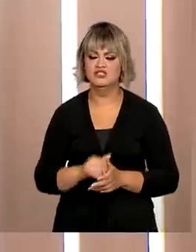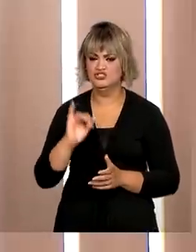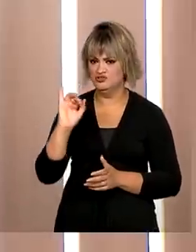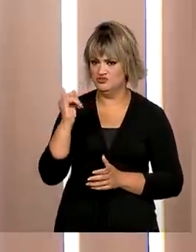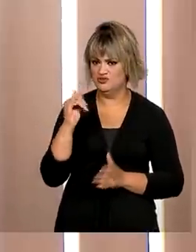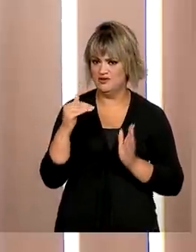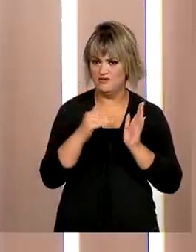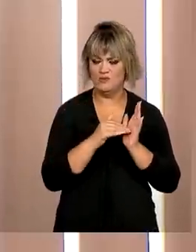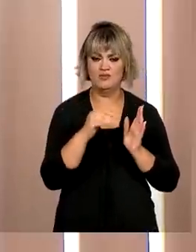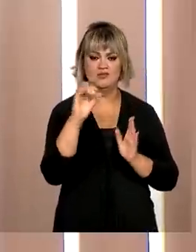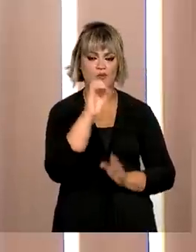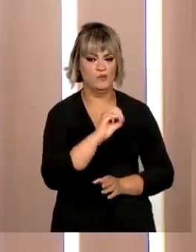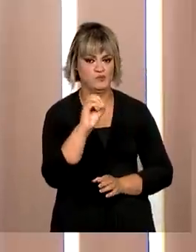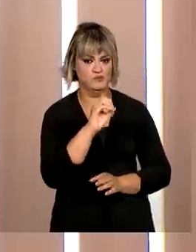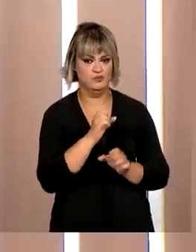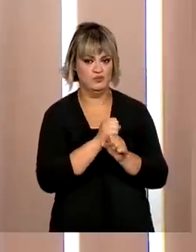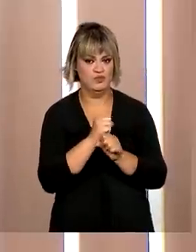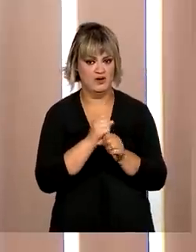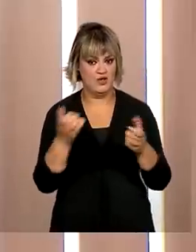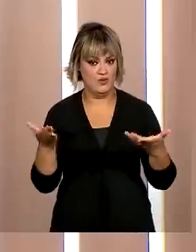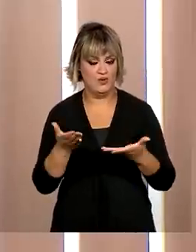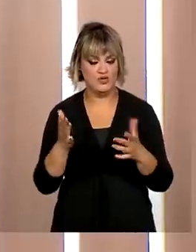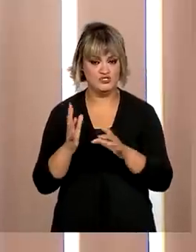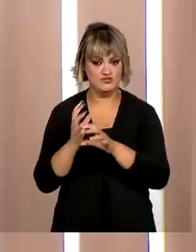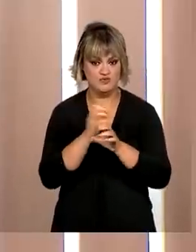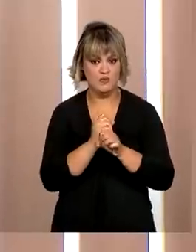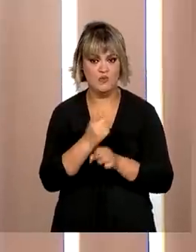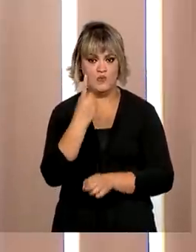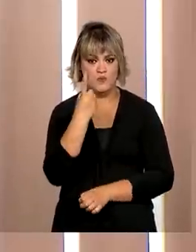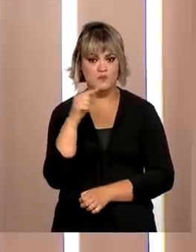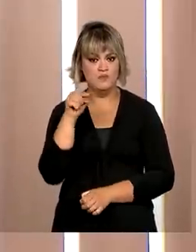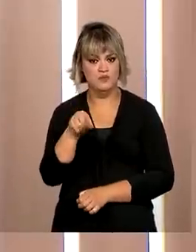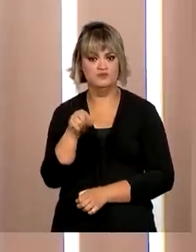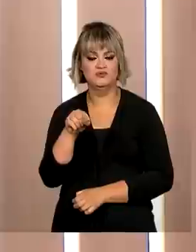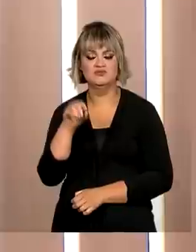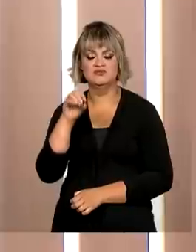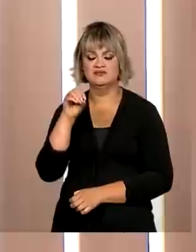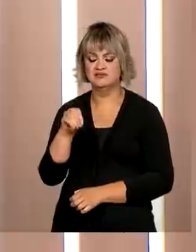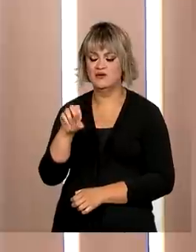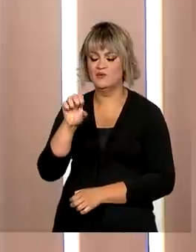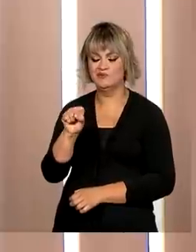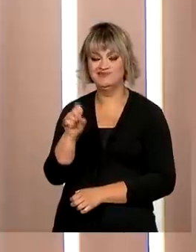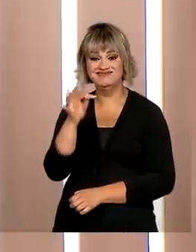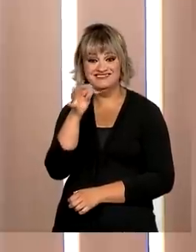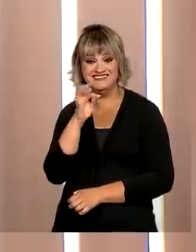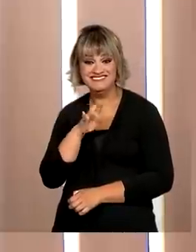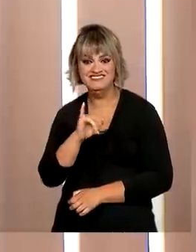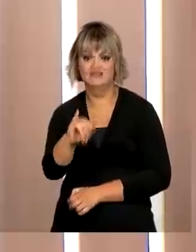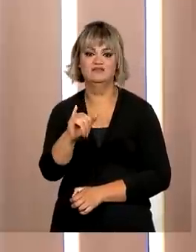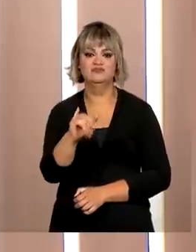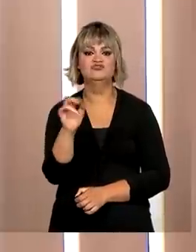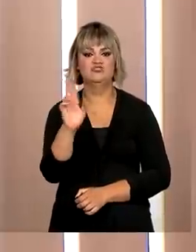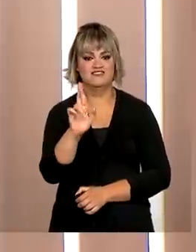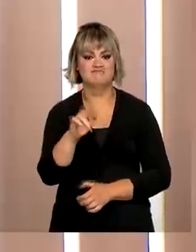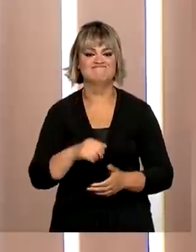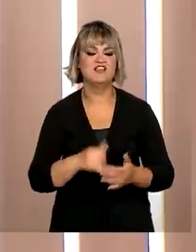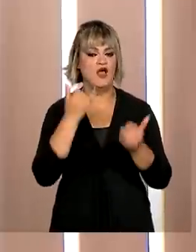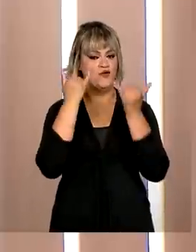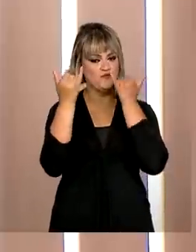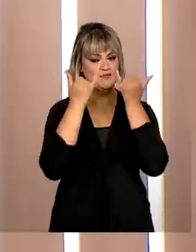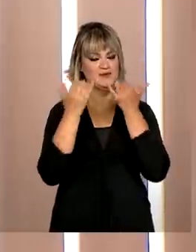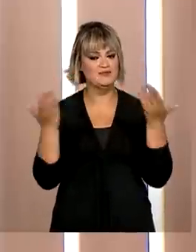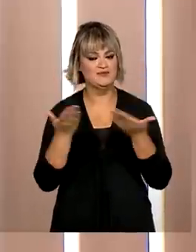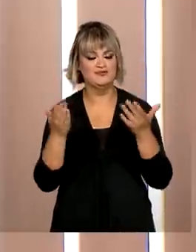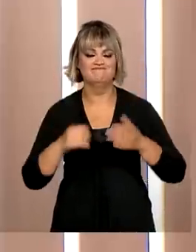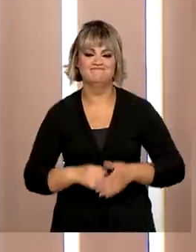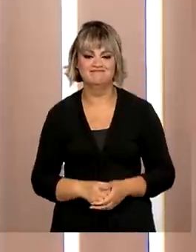janeiro a outubro de 2022, que chegou a 1,8 trilhão de reais. Essa é a informação que